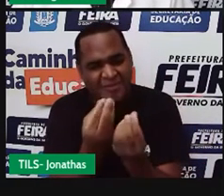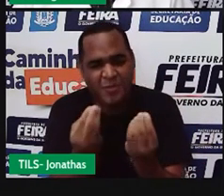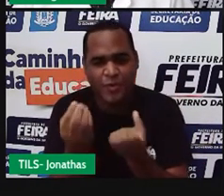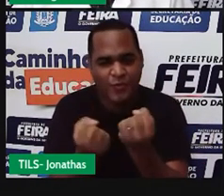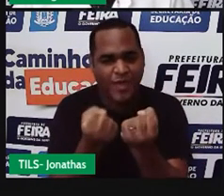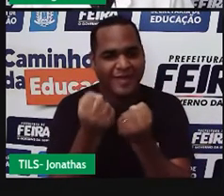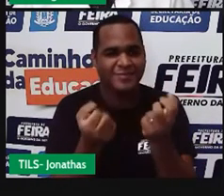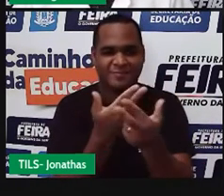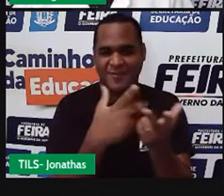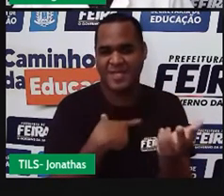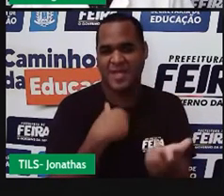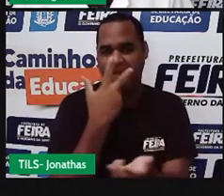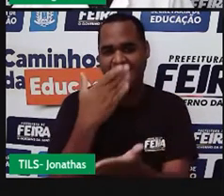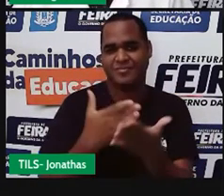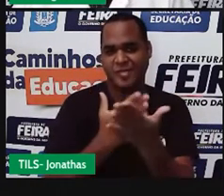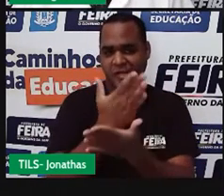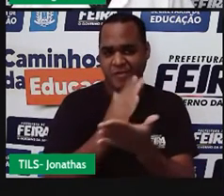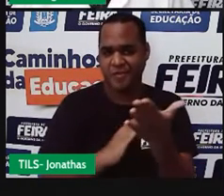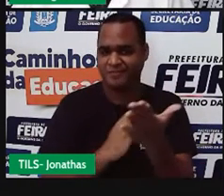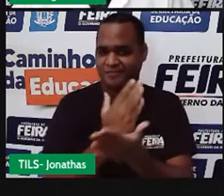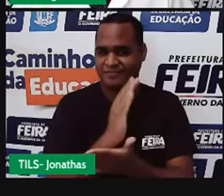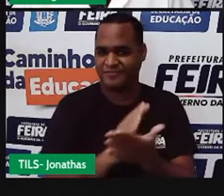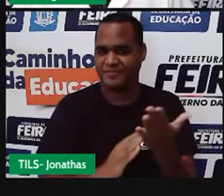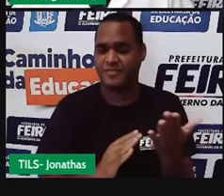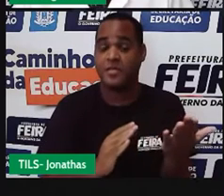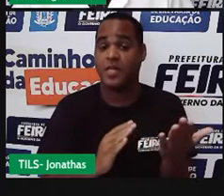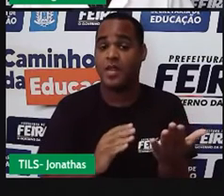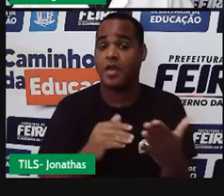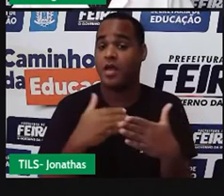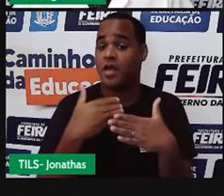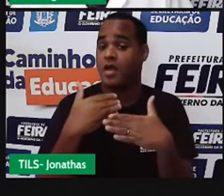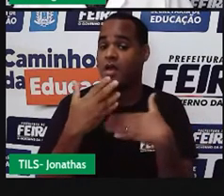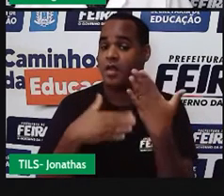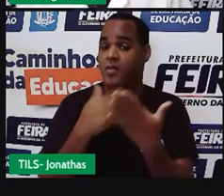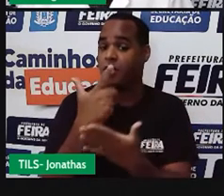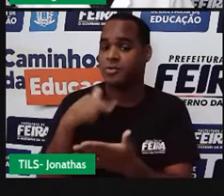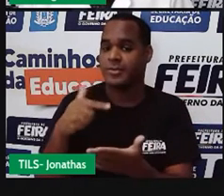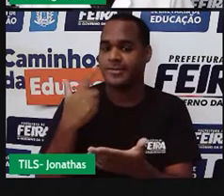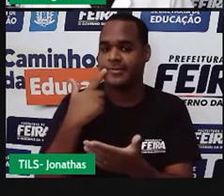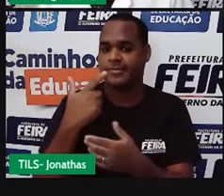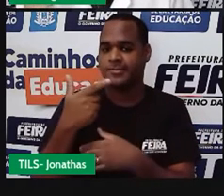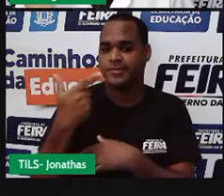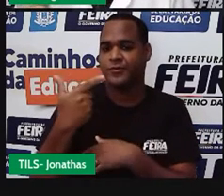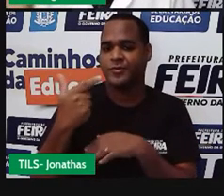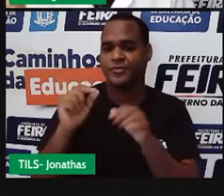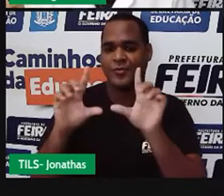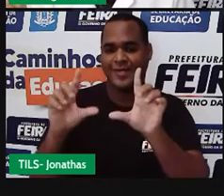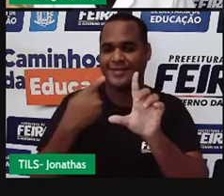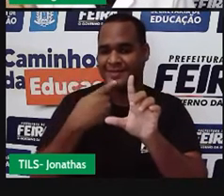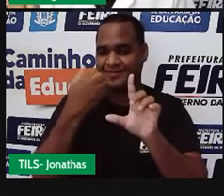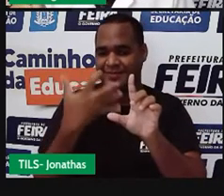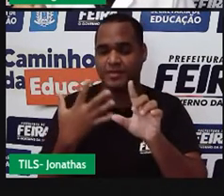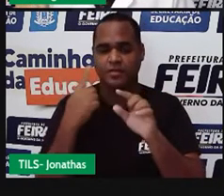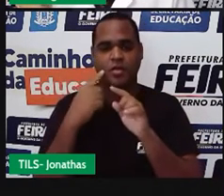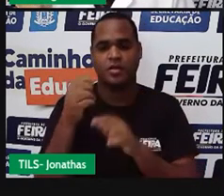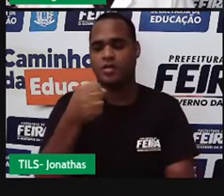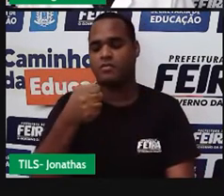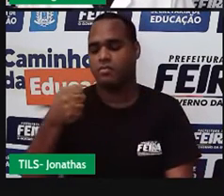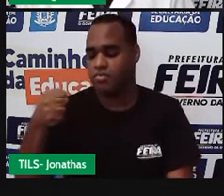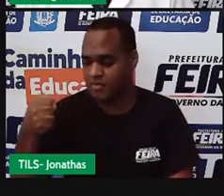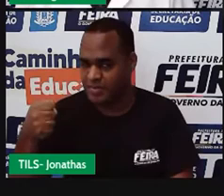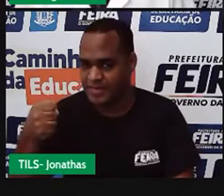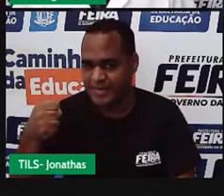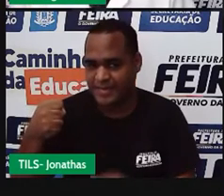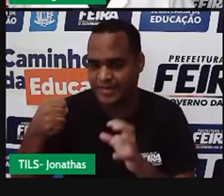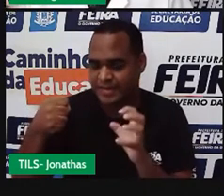ele parece um tanto chateado, né? Aí, no segundo quadrinho, ele vai abrir a porta, faz o barulhinho da porta